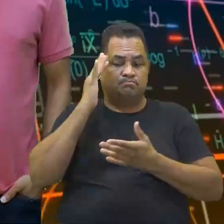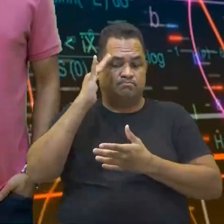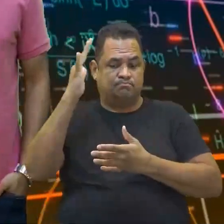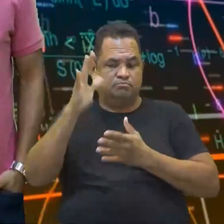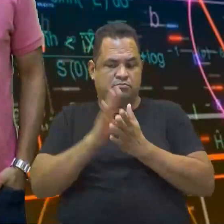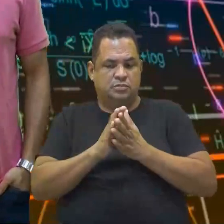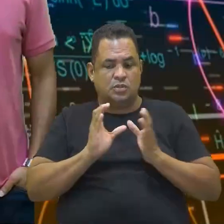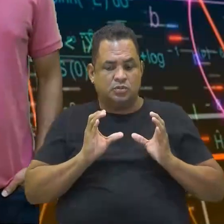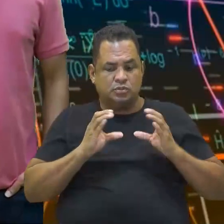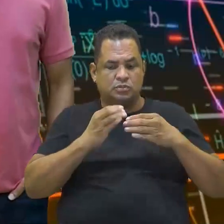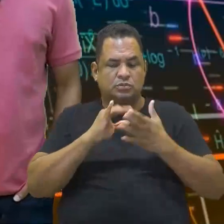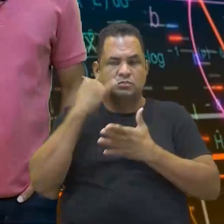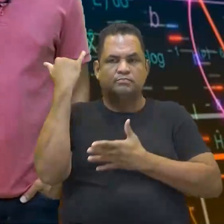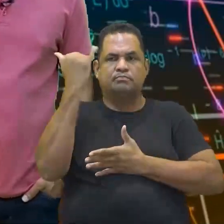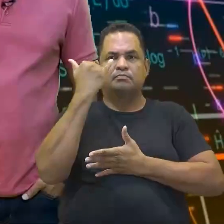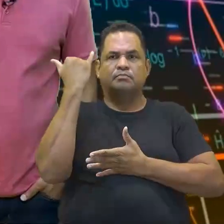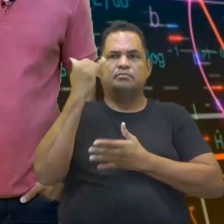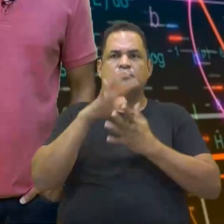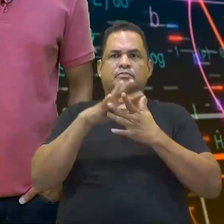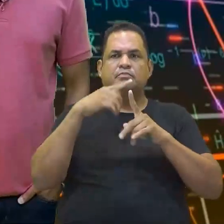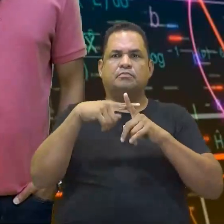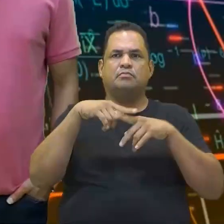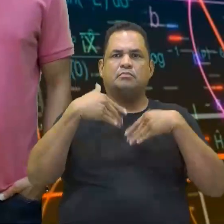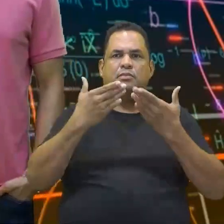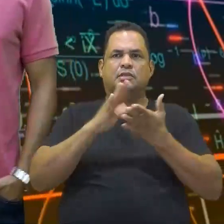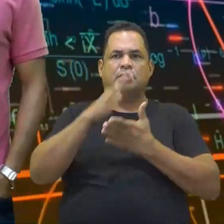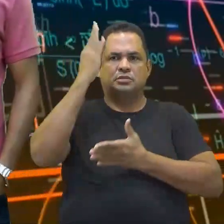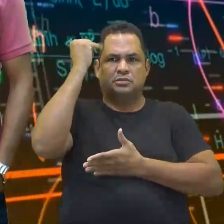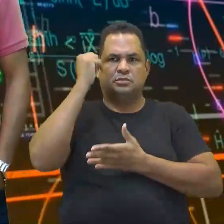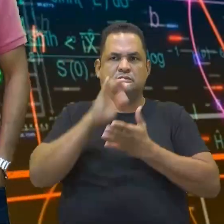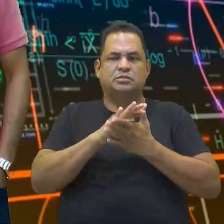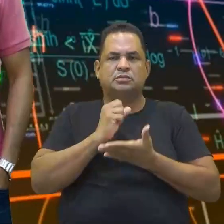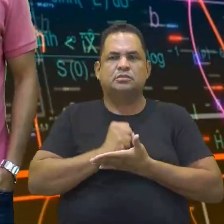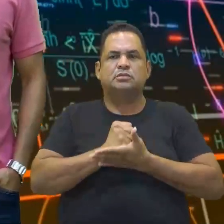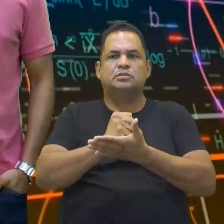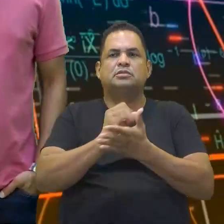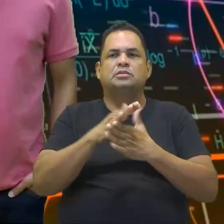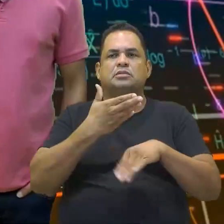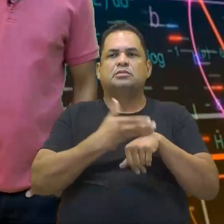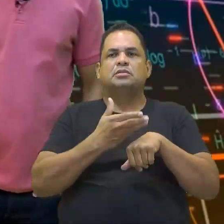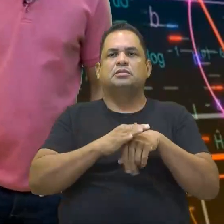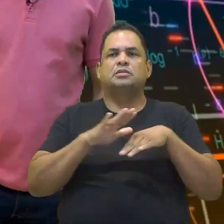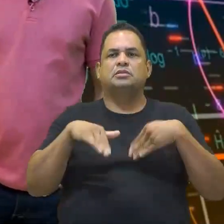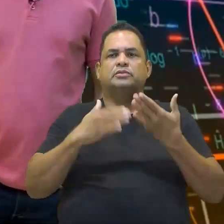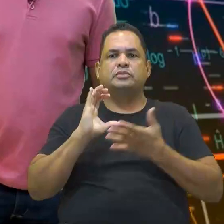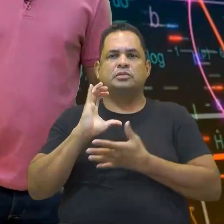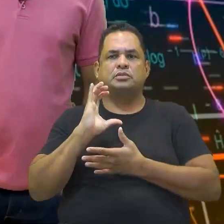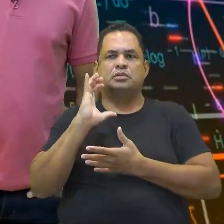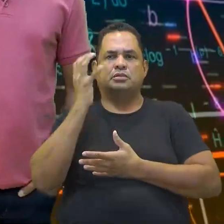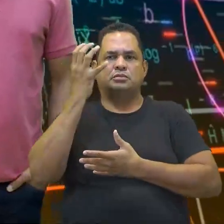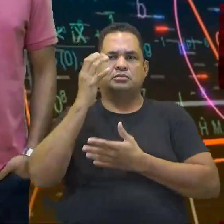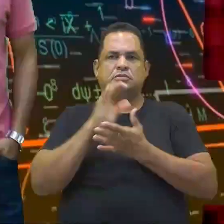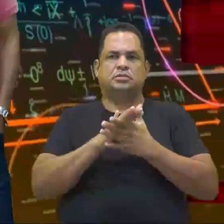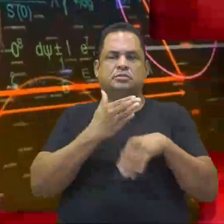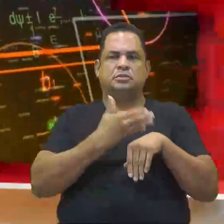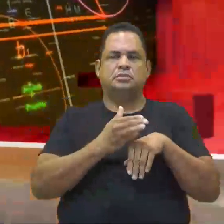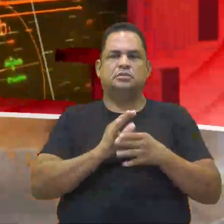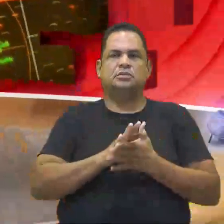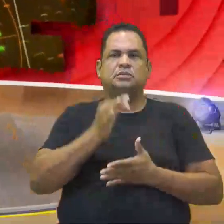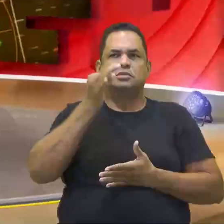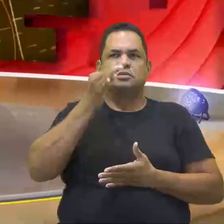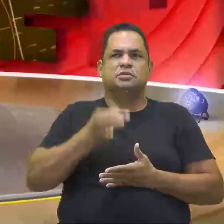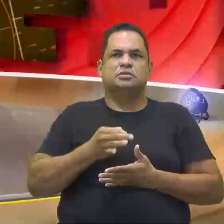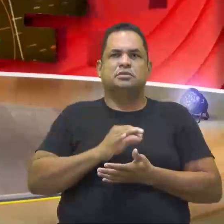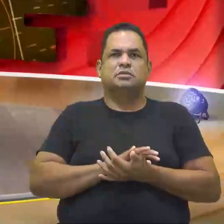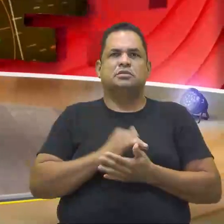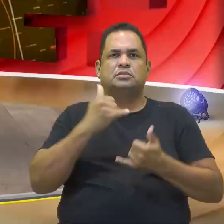conjuntos é importante. Porque quando a gente sabe a teoria, te ajuda na prática, na hora de resolver as atividades. Certinho? Certinho. Vamos juntos, então,